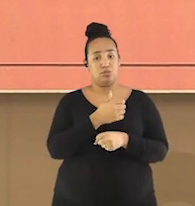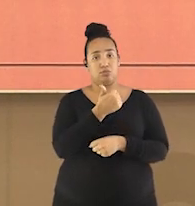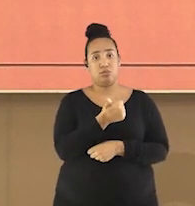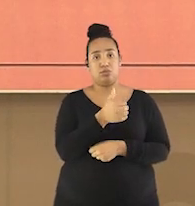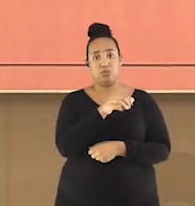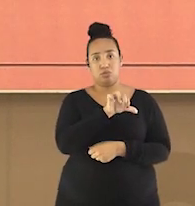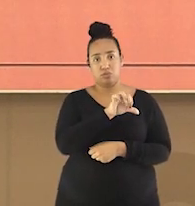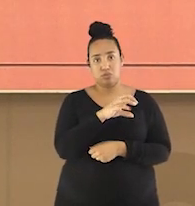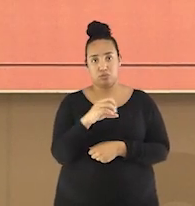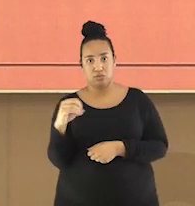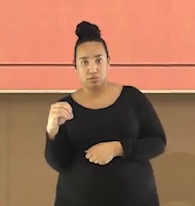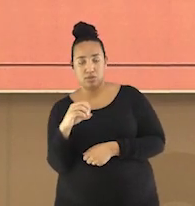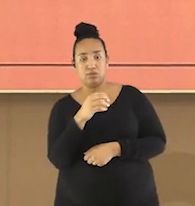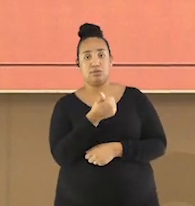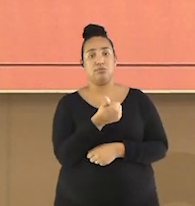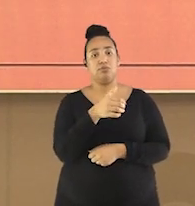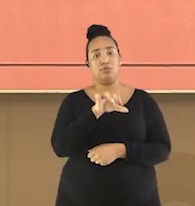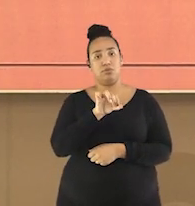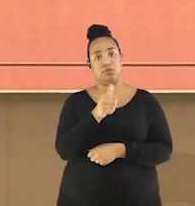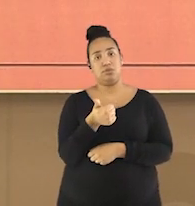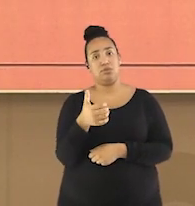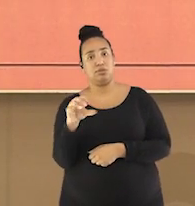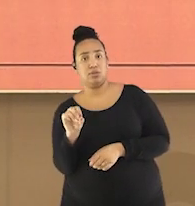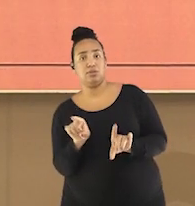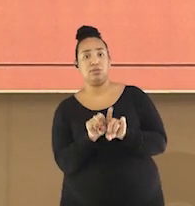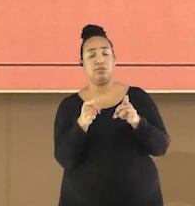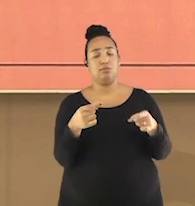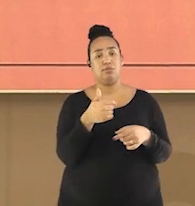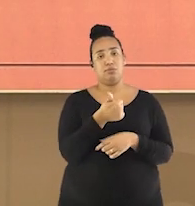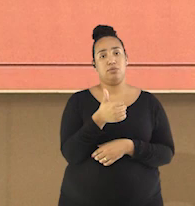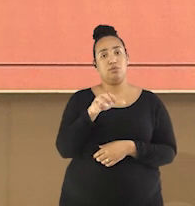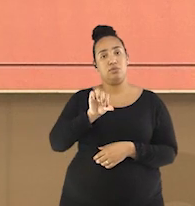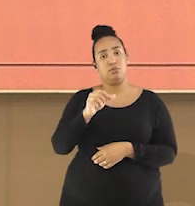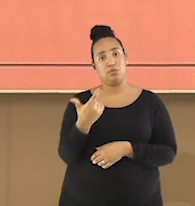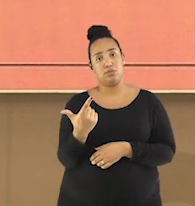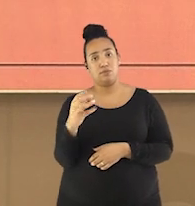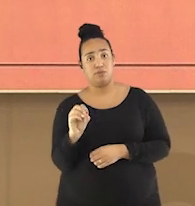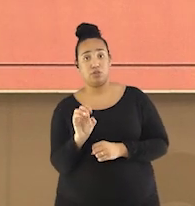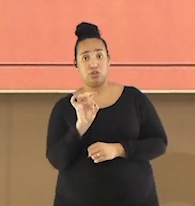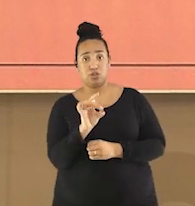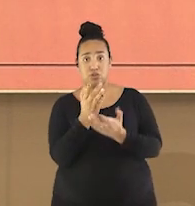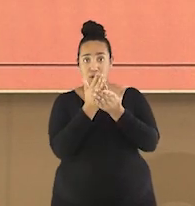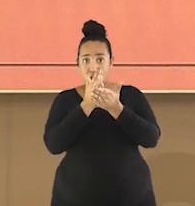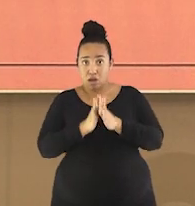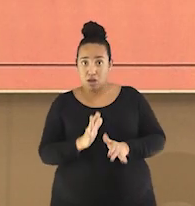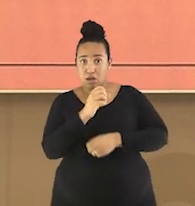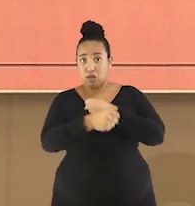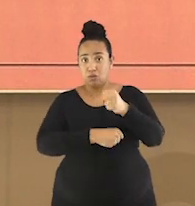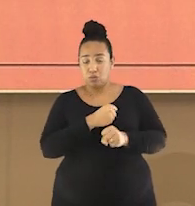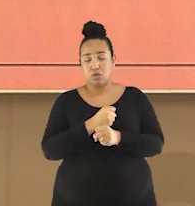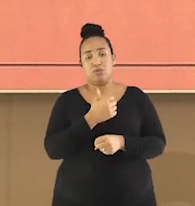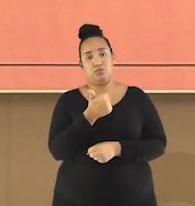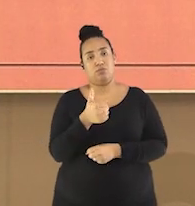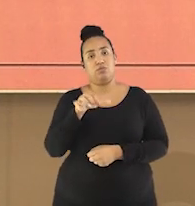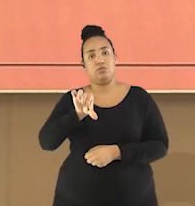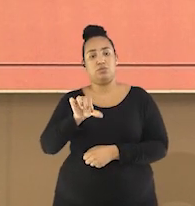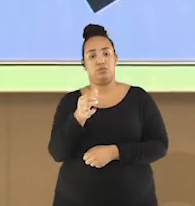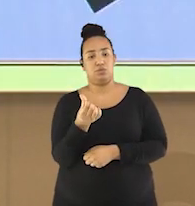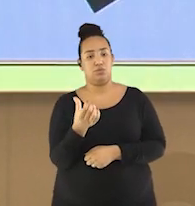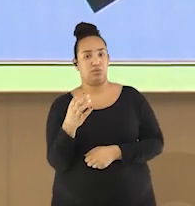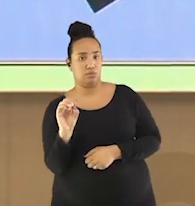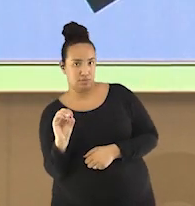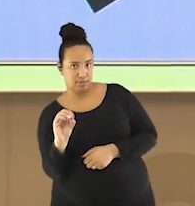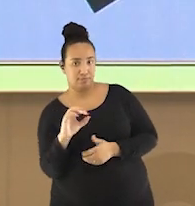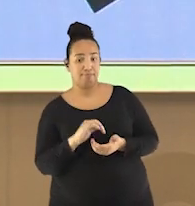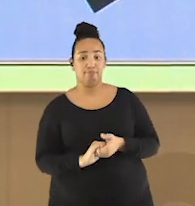1910 e 1920 e seu domínio na região só foi encerrado em 1960. Por